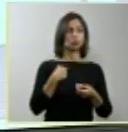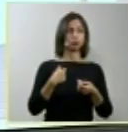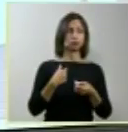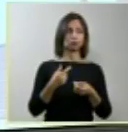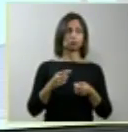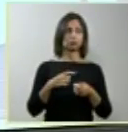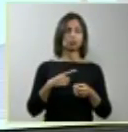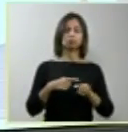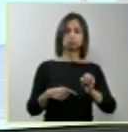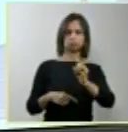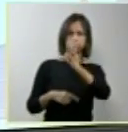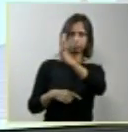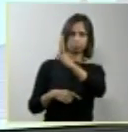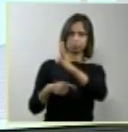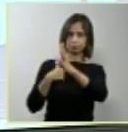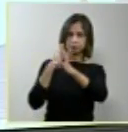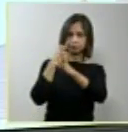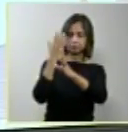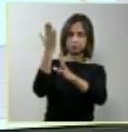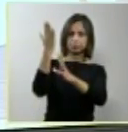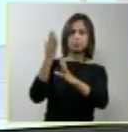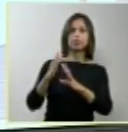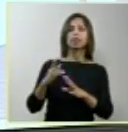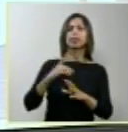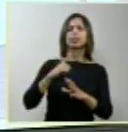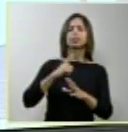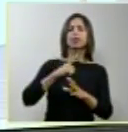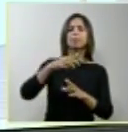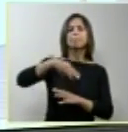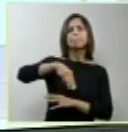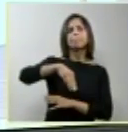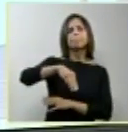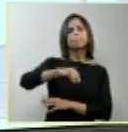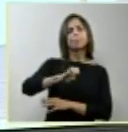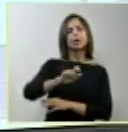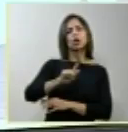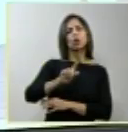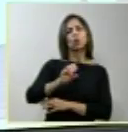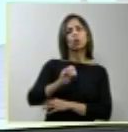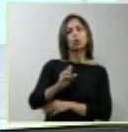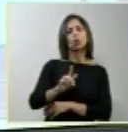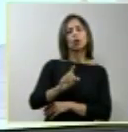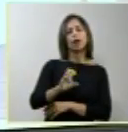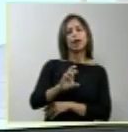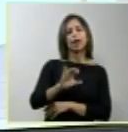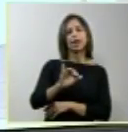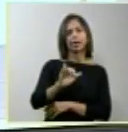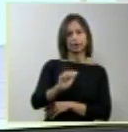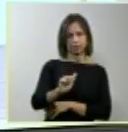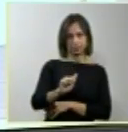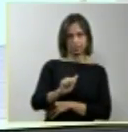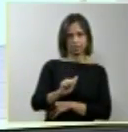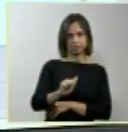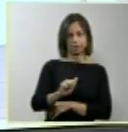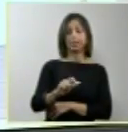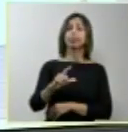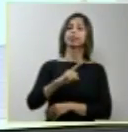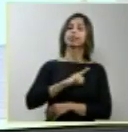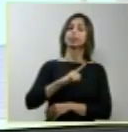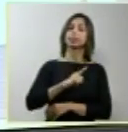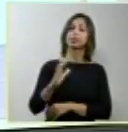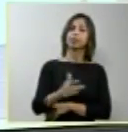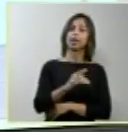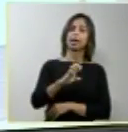mas o que existe na mega-ucrania é que há um encéfalo rudimentar